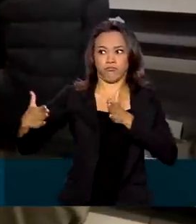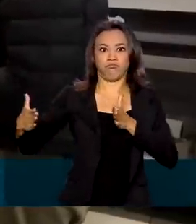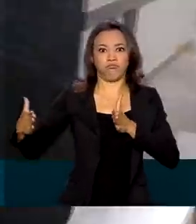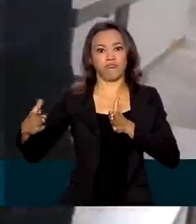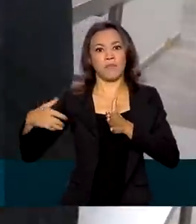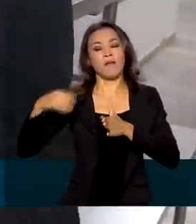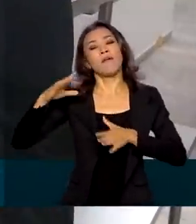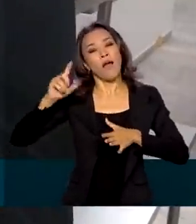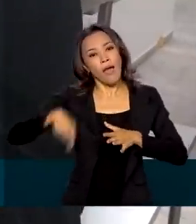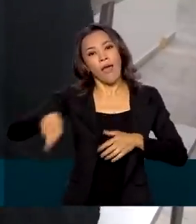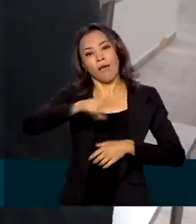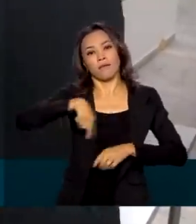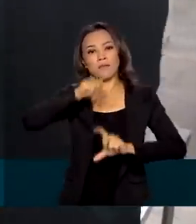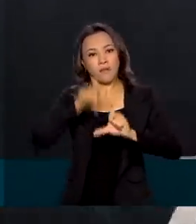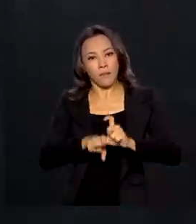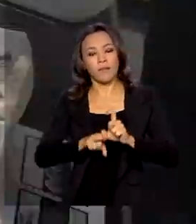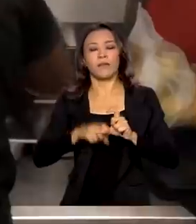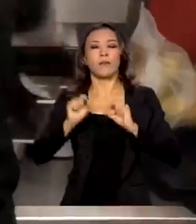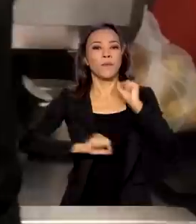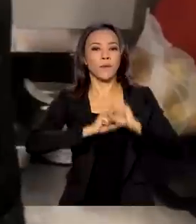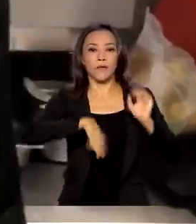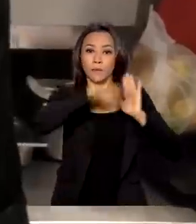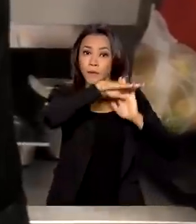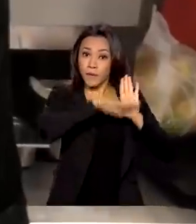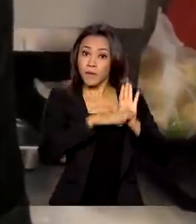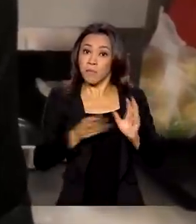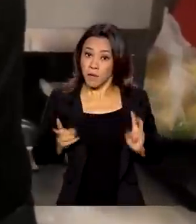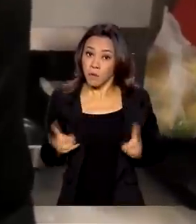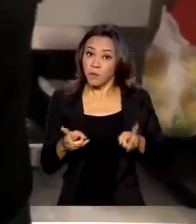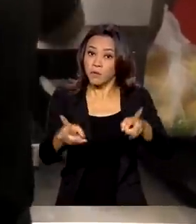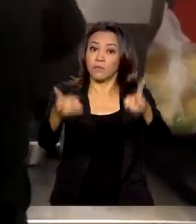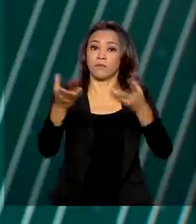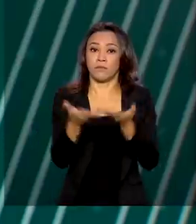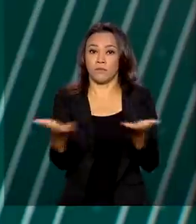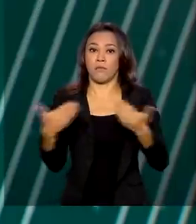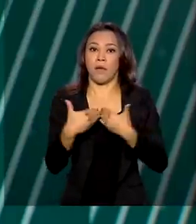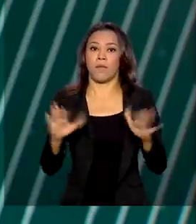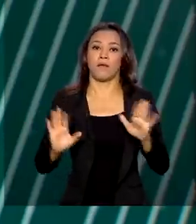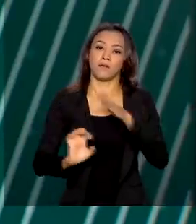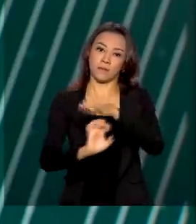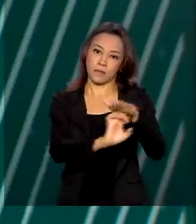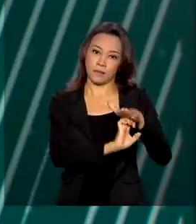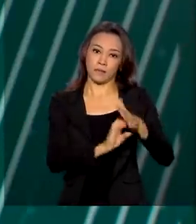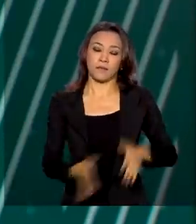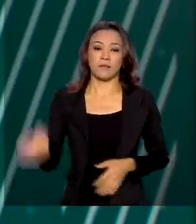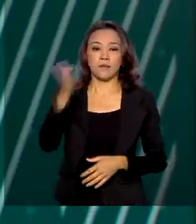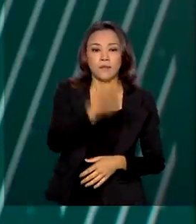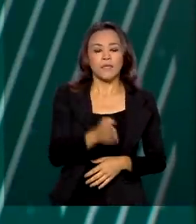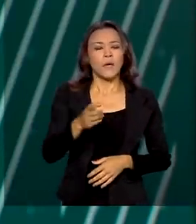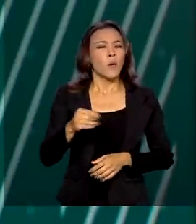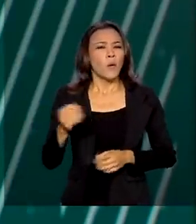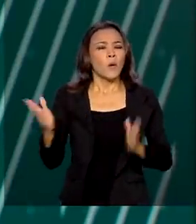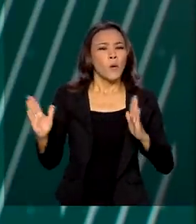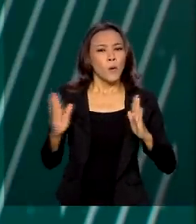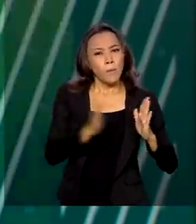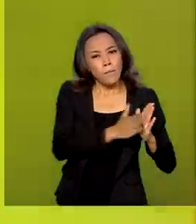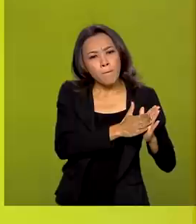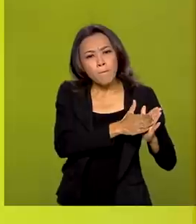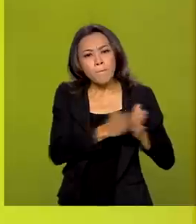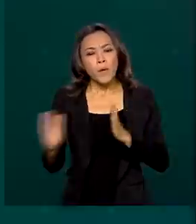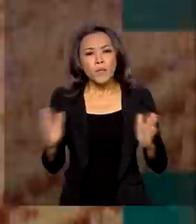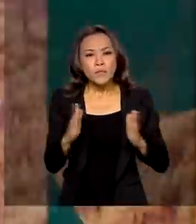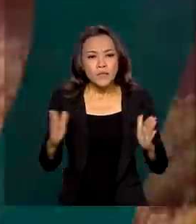exclusivamente do programa para permanecer no mercado. O processo de digitalização do